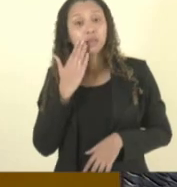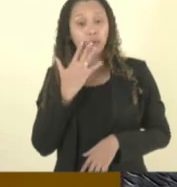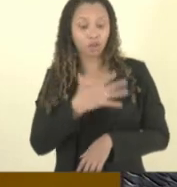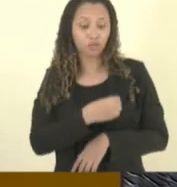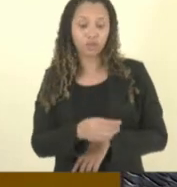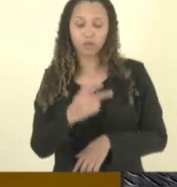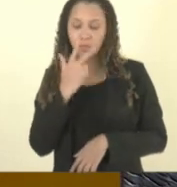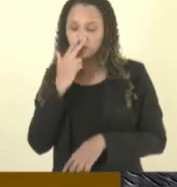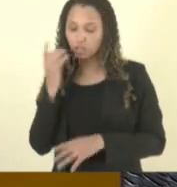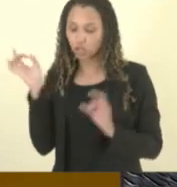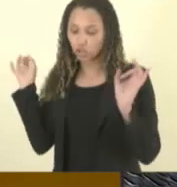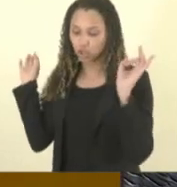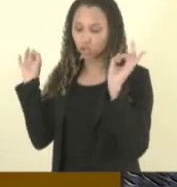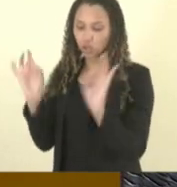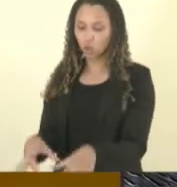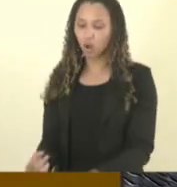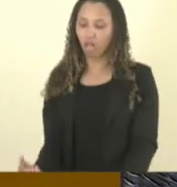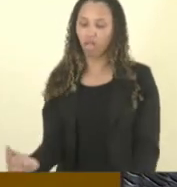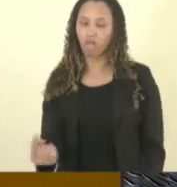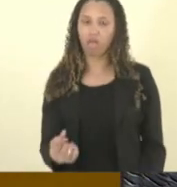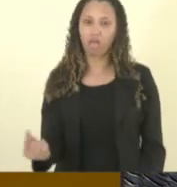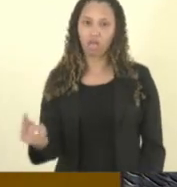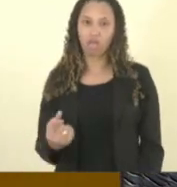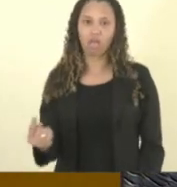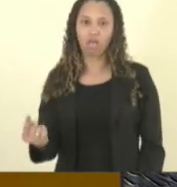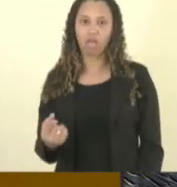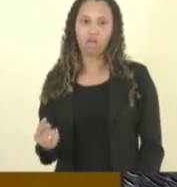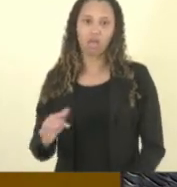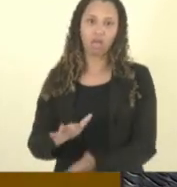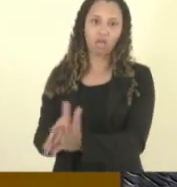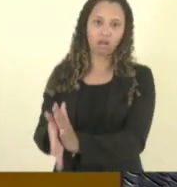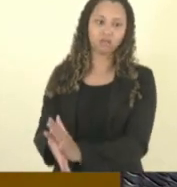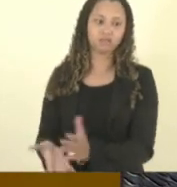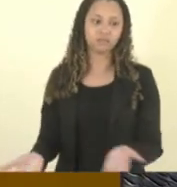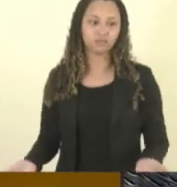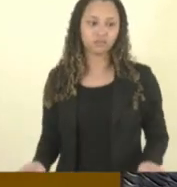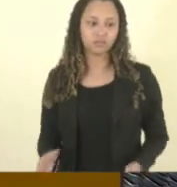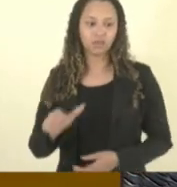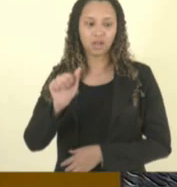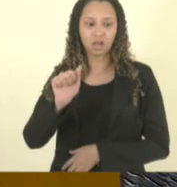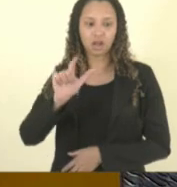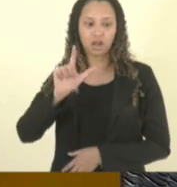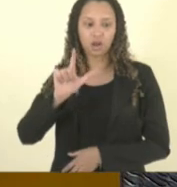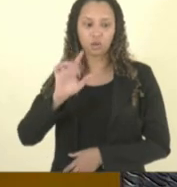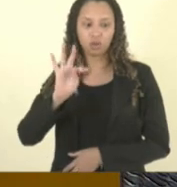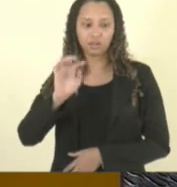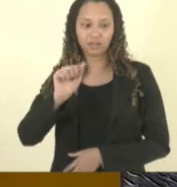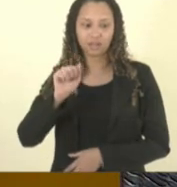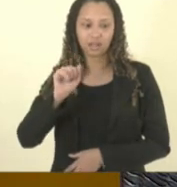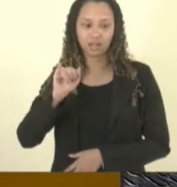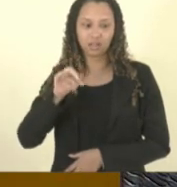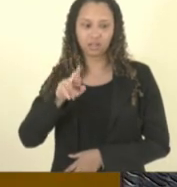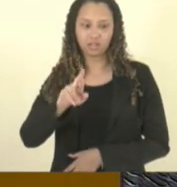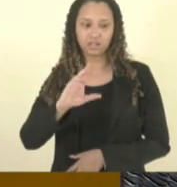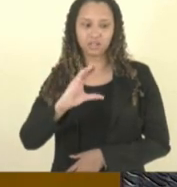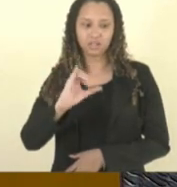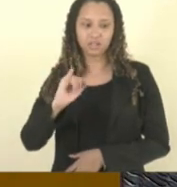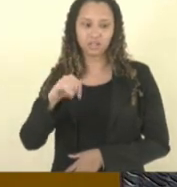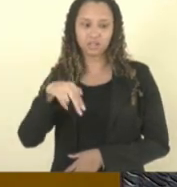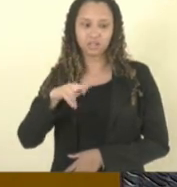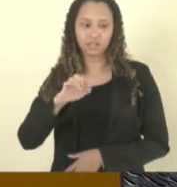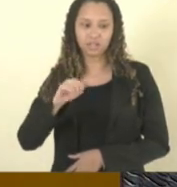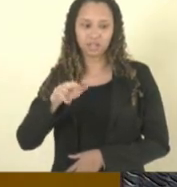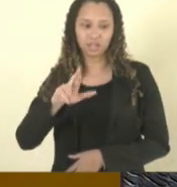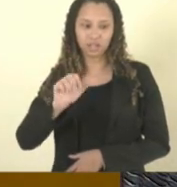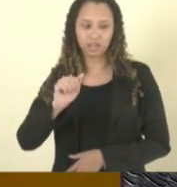chegado na escola um lugar Altair Siqueira Costa em Jardim Moeiro então assim todo